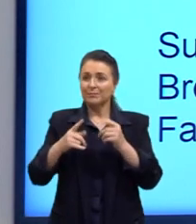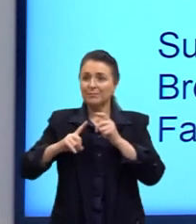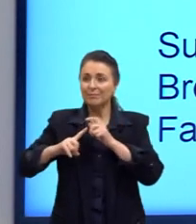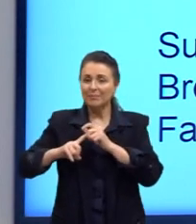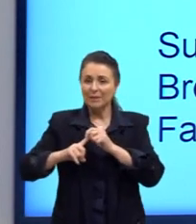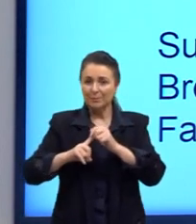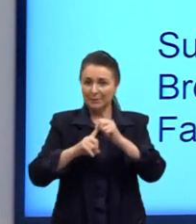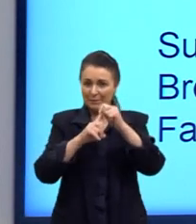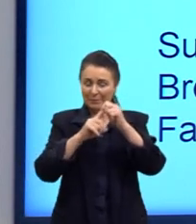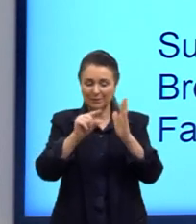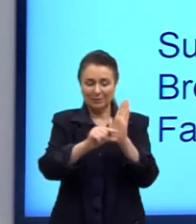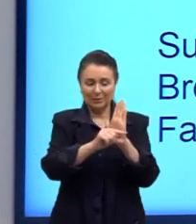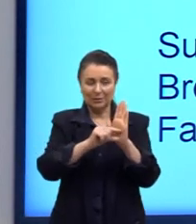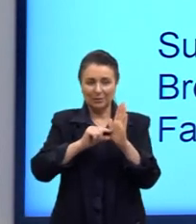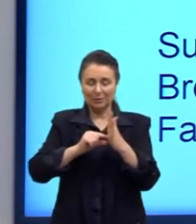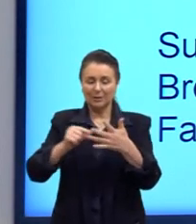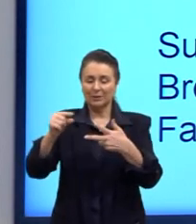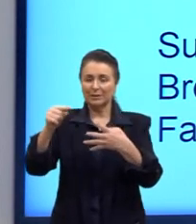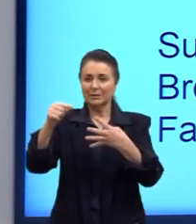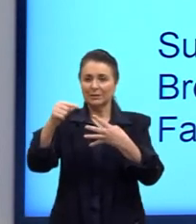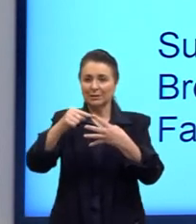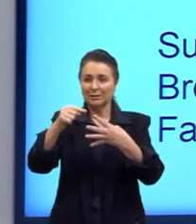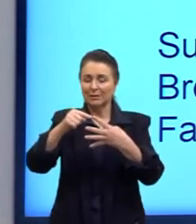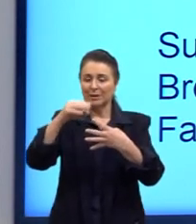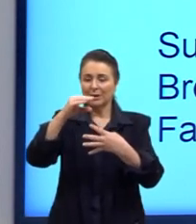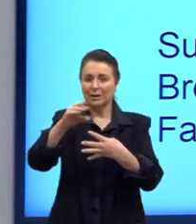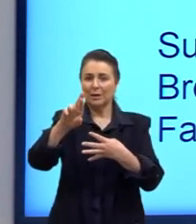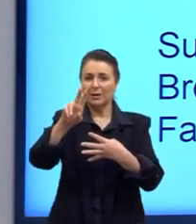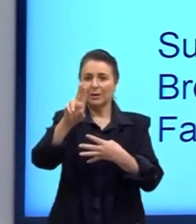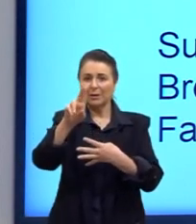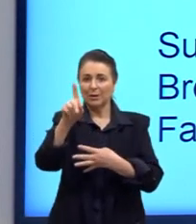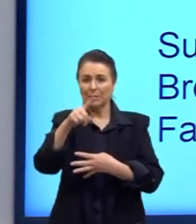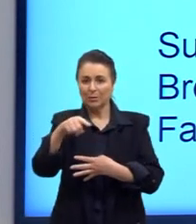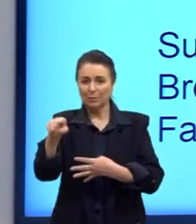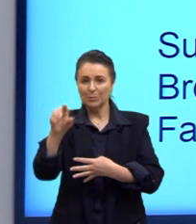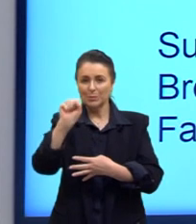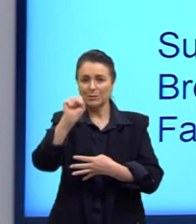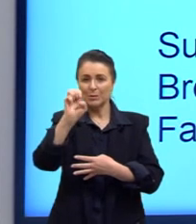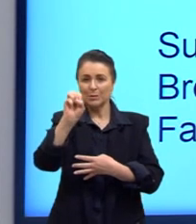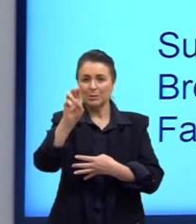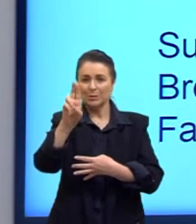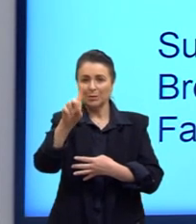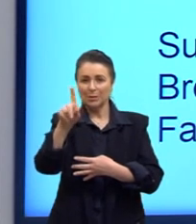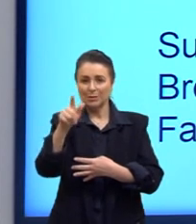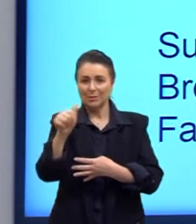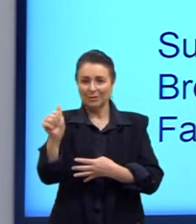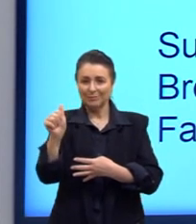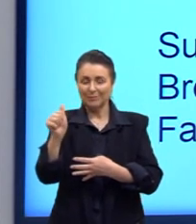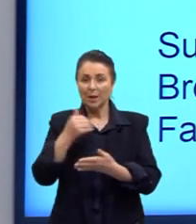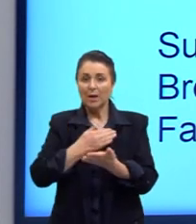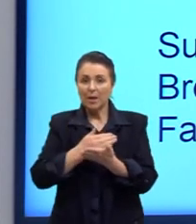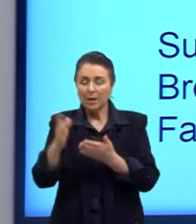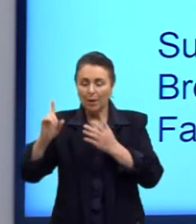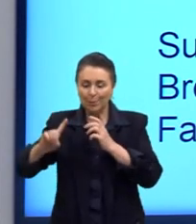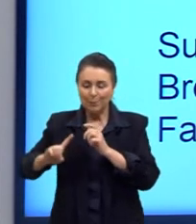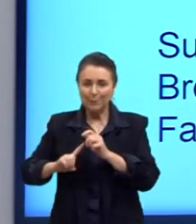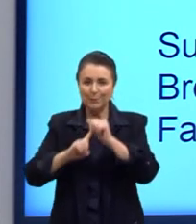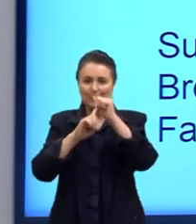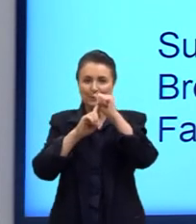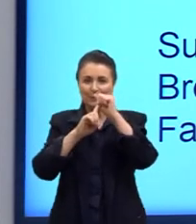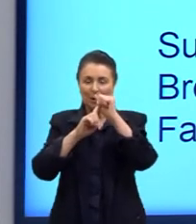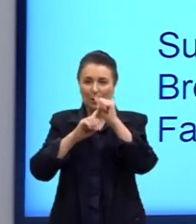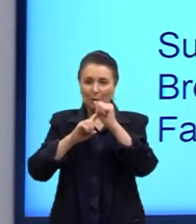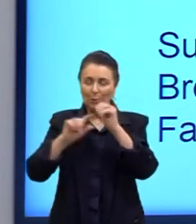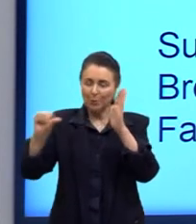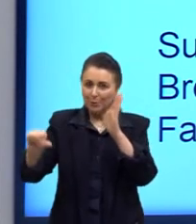Principal autor simbolista é o Cruz e Souza. Ele é o precursor do simbolismo no Brasil. Ele fica